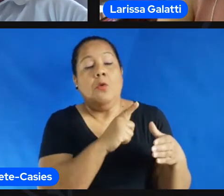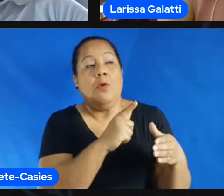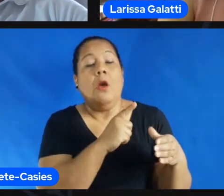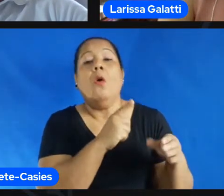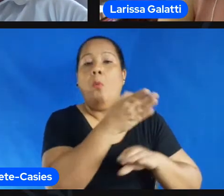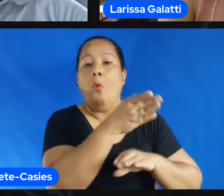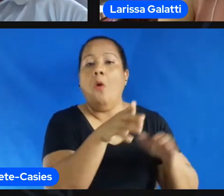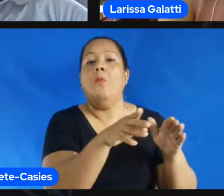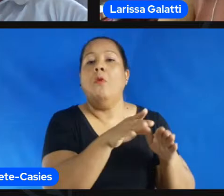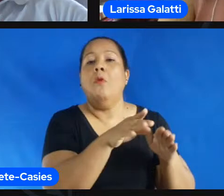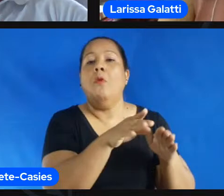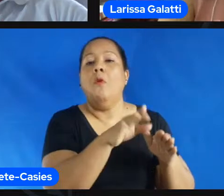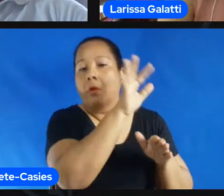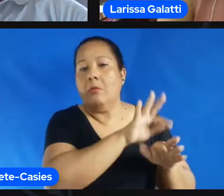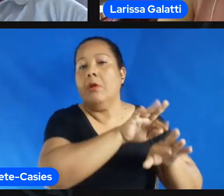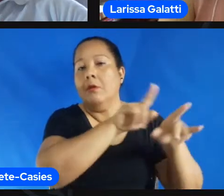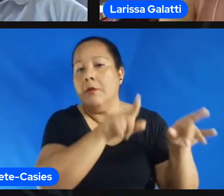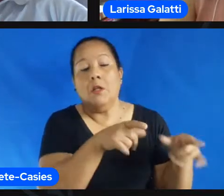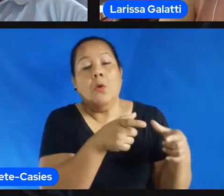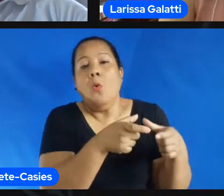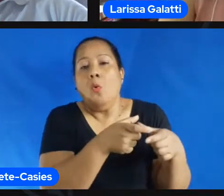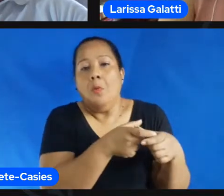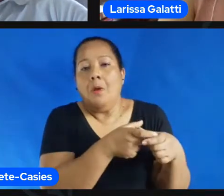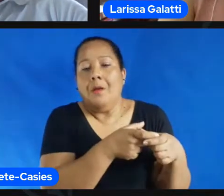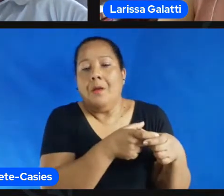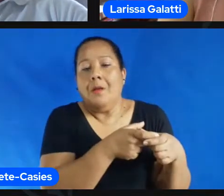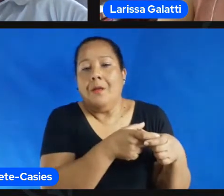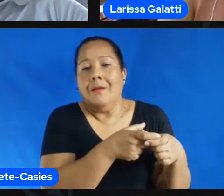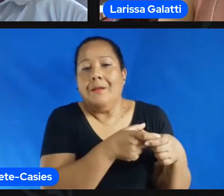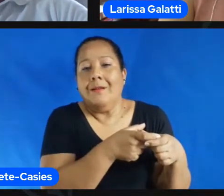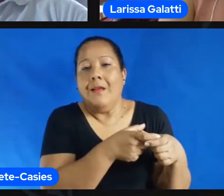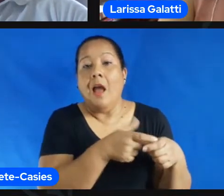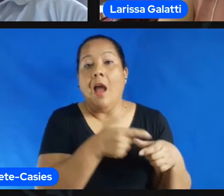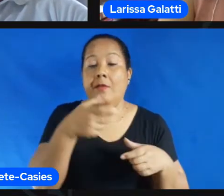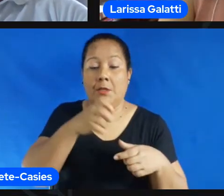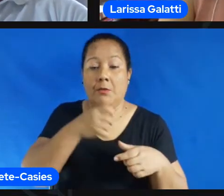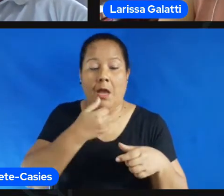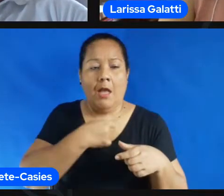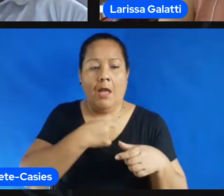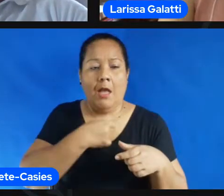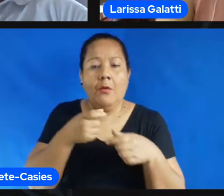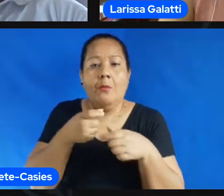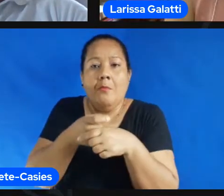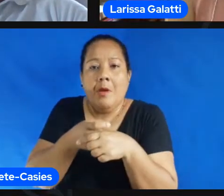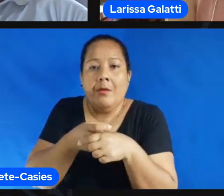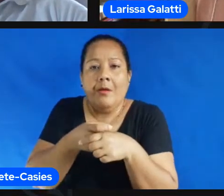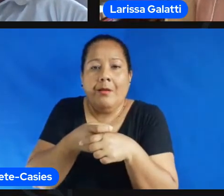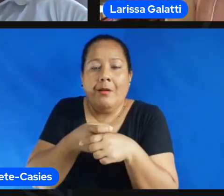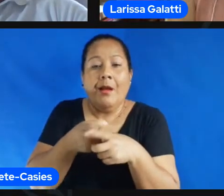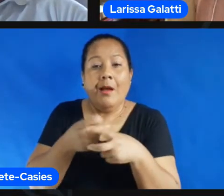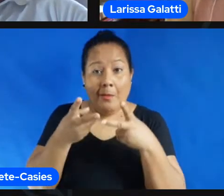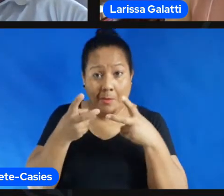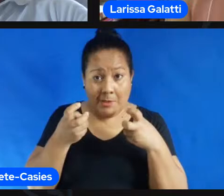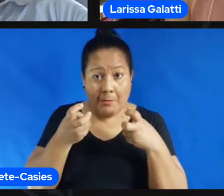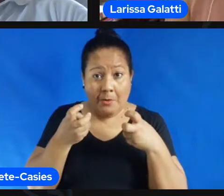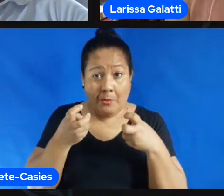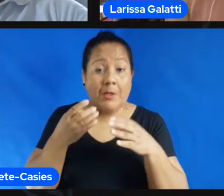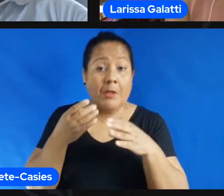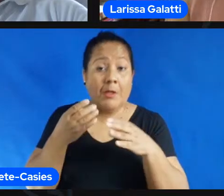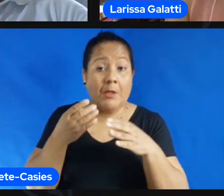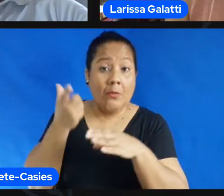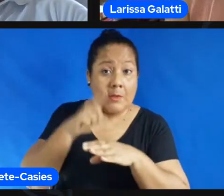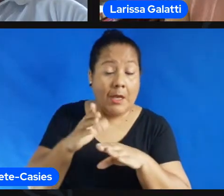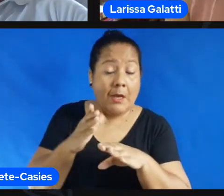agora eu não lembro no senso qual que é a idade mas de 25 anos para cima isso aumenta um pouquinho mas é menos de 10% então o que chega na universidade que faz